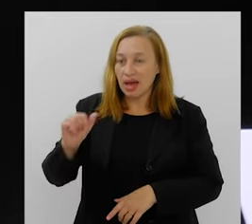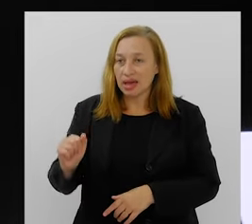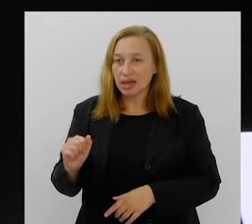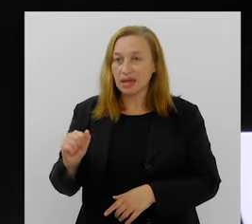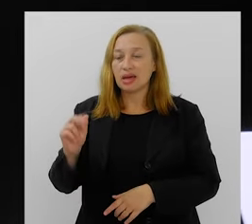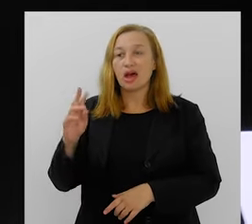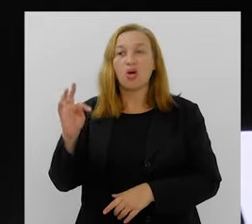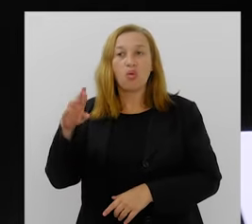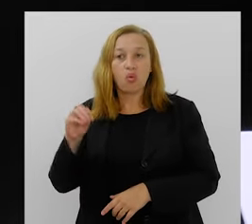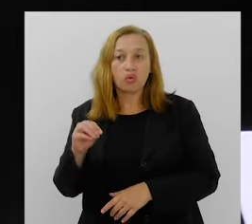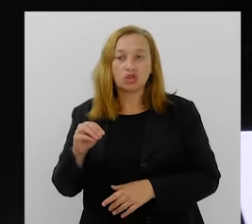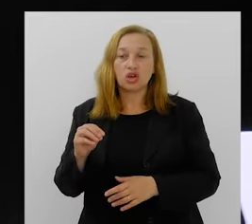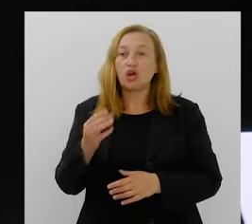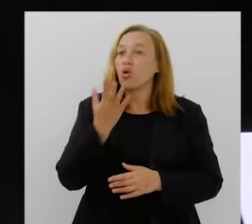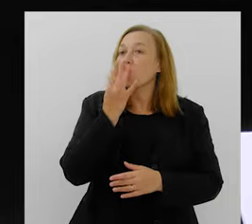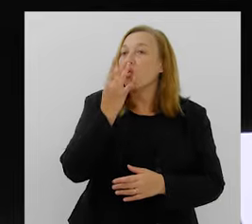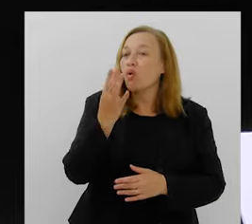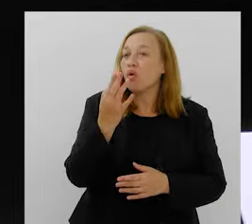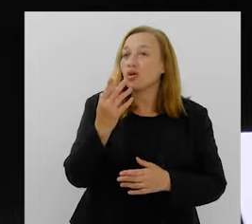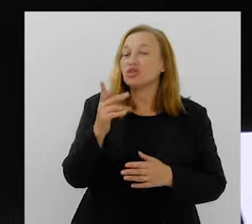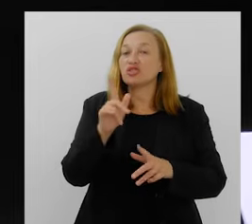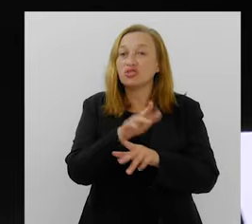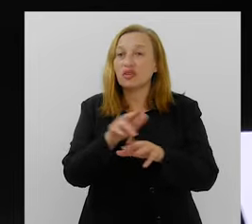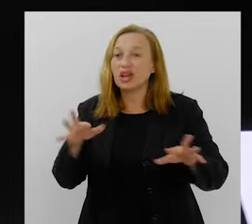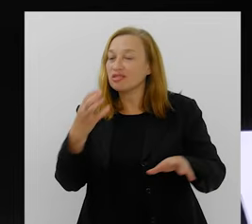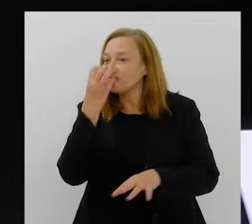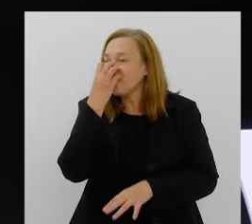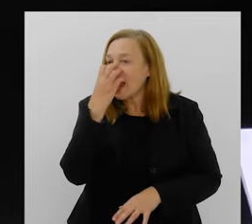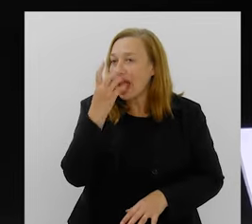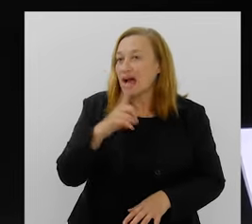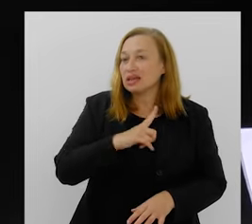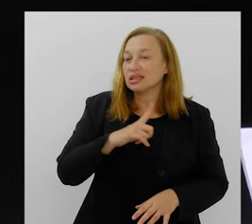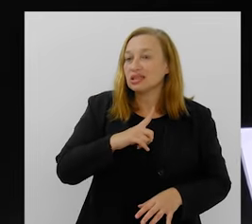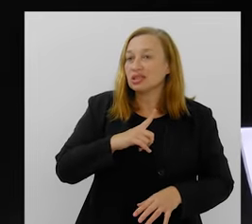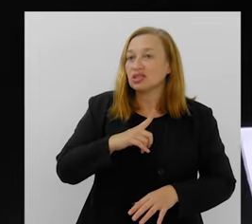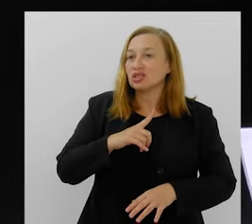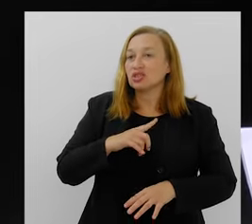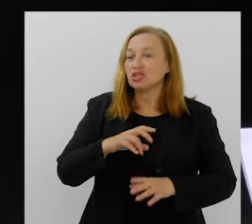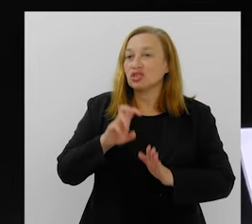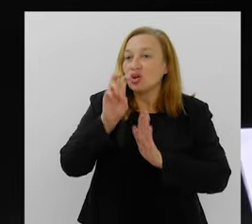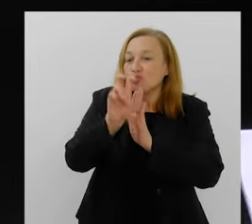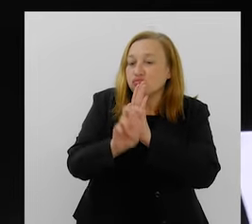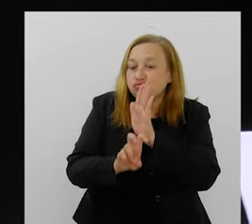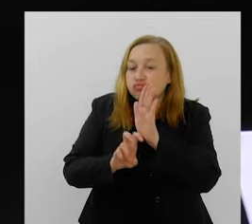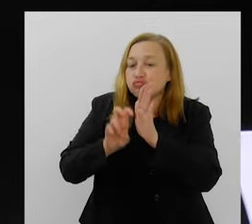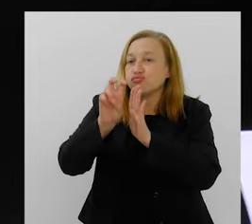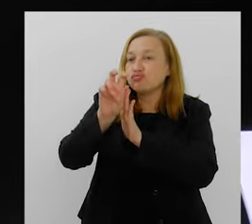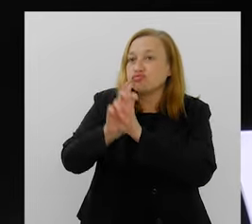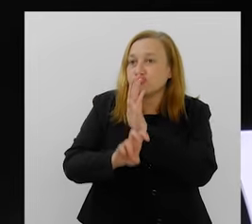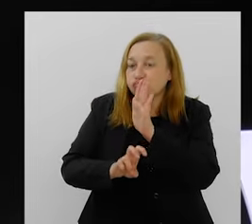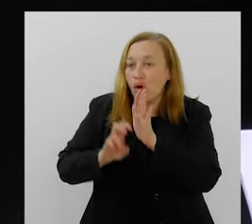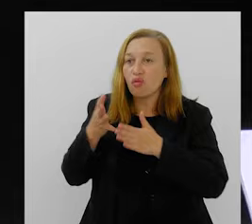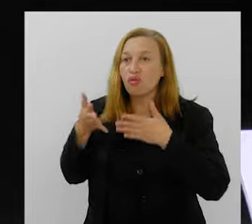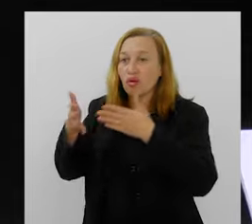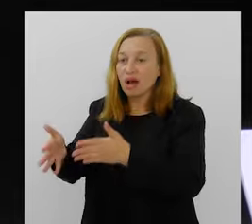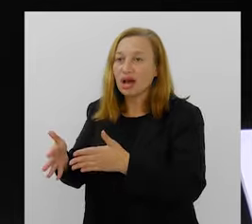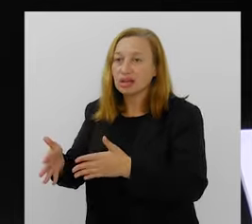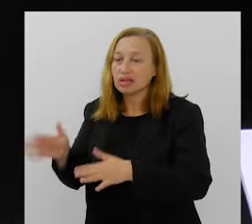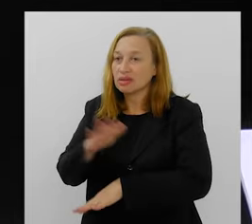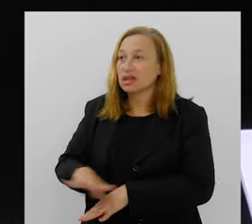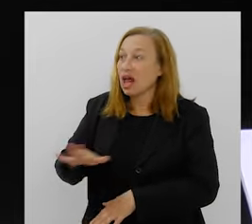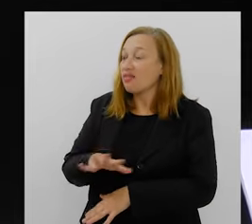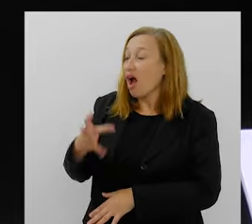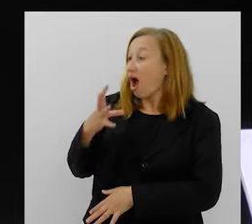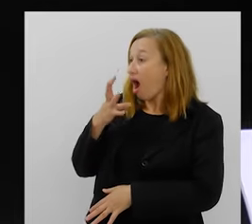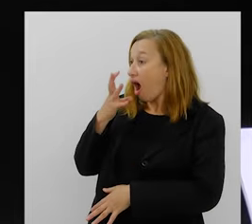Augusta mexe muito com as cores, né? Tinha muito palhaço, tinha roda gigante, muita coisa voltada para a criança. Eles ficaram